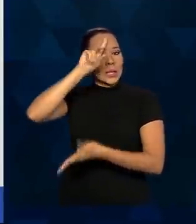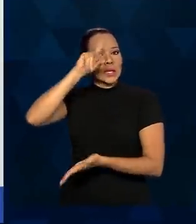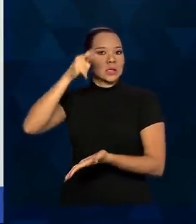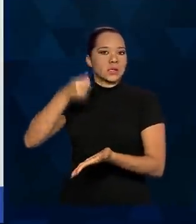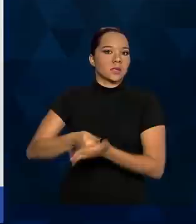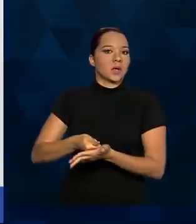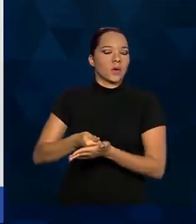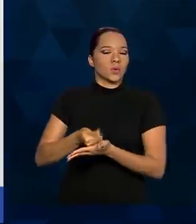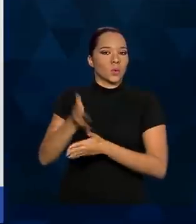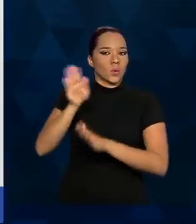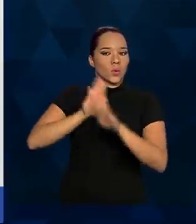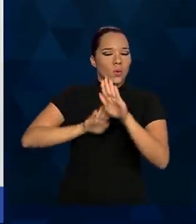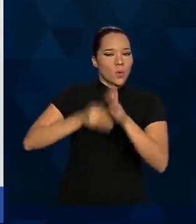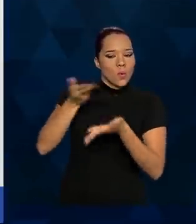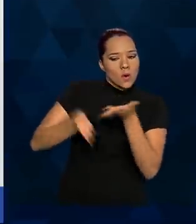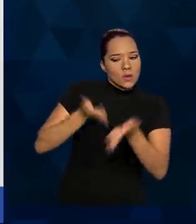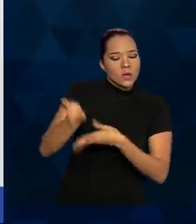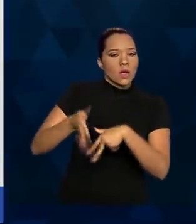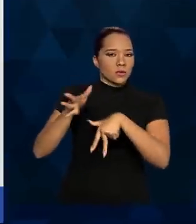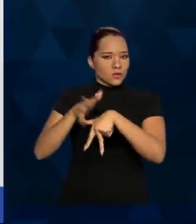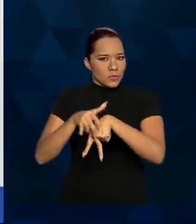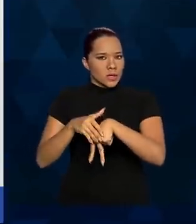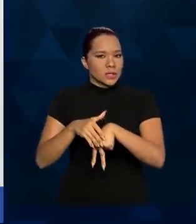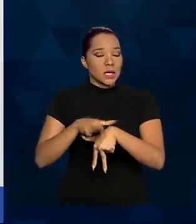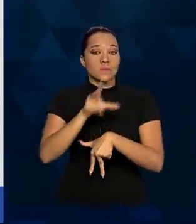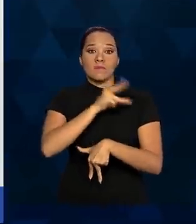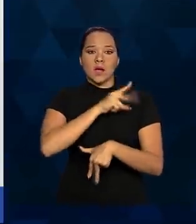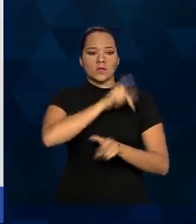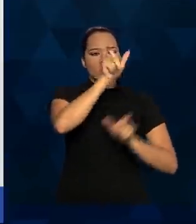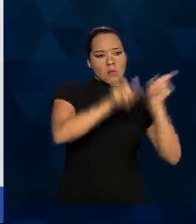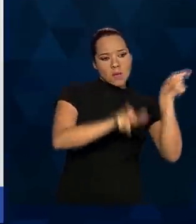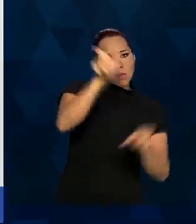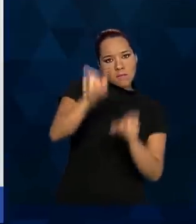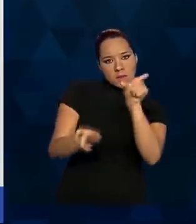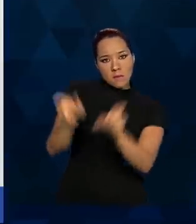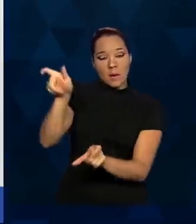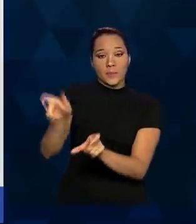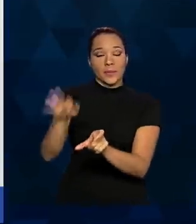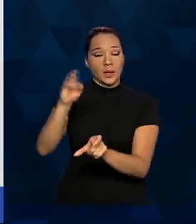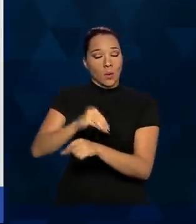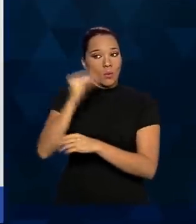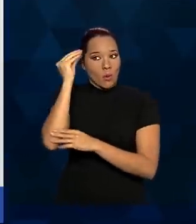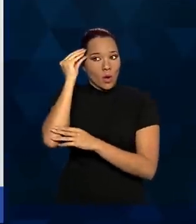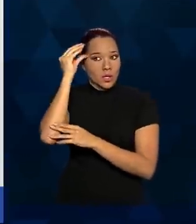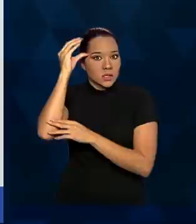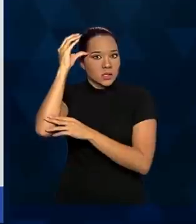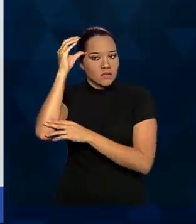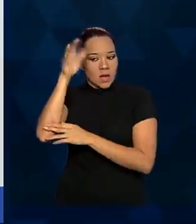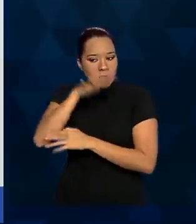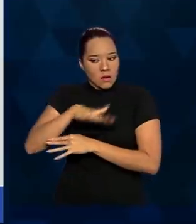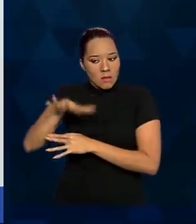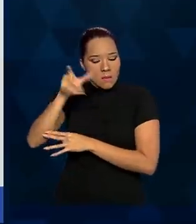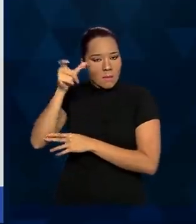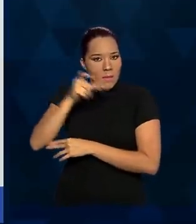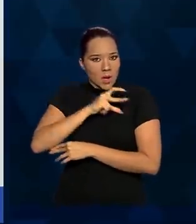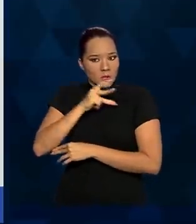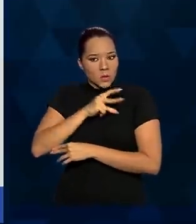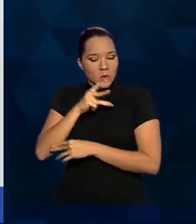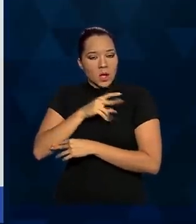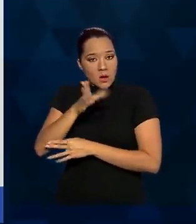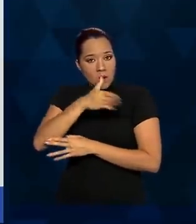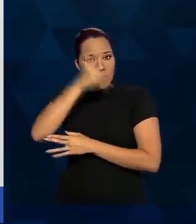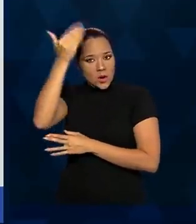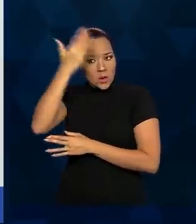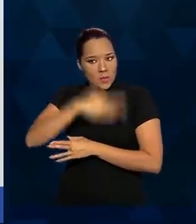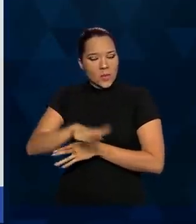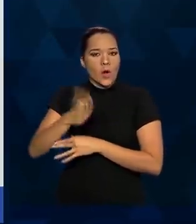sobre o cuidado de pacientes individuais. Significa integrar o conhecimento clínico individual com a melhor evidência